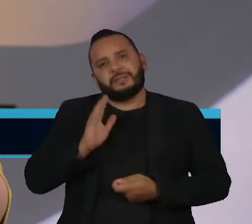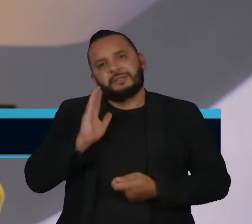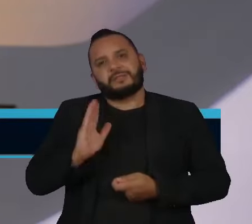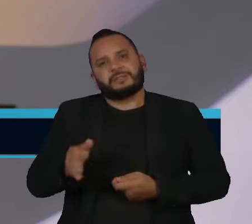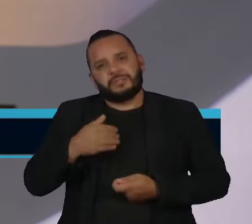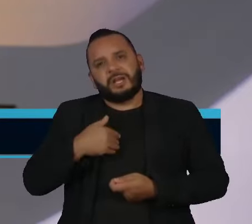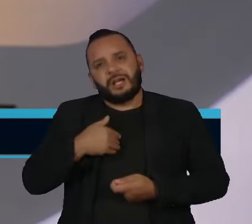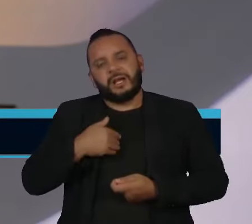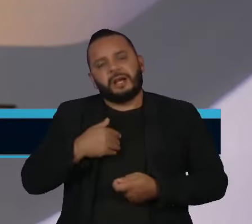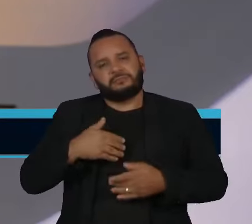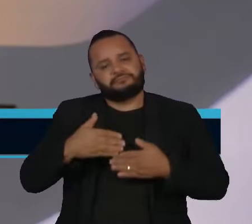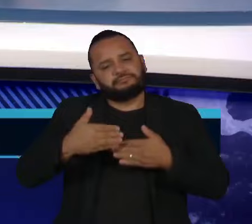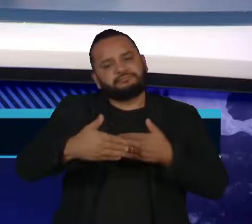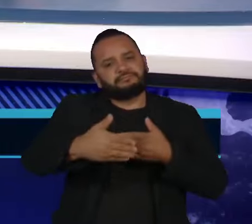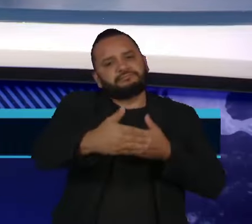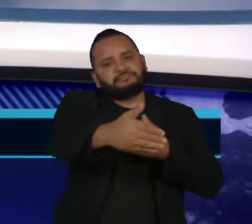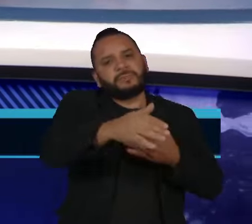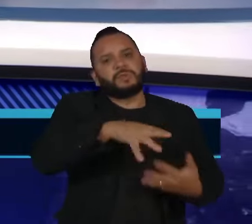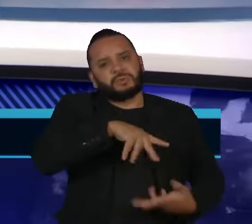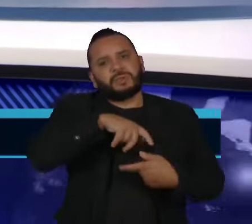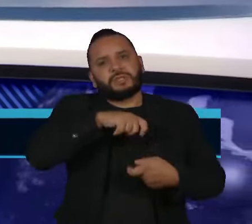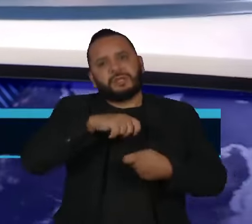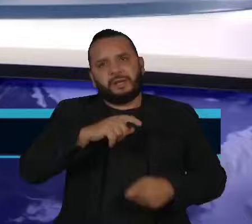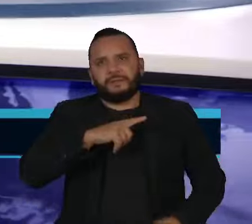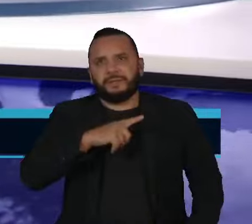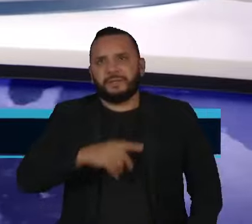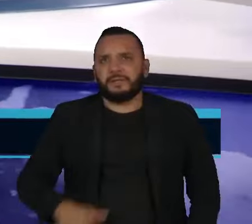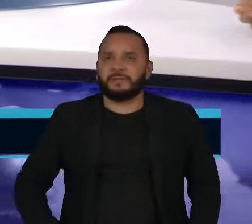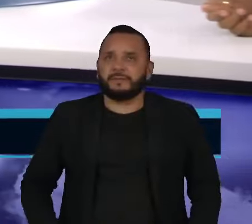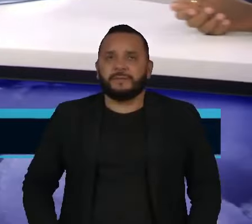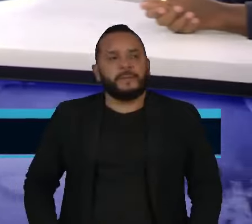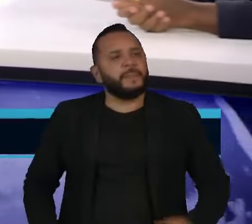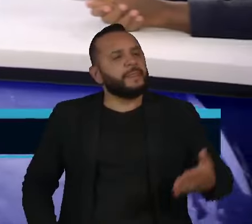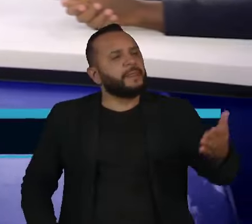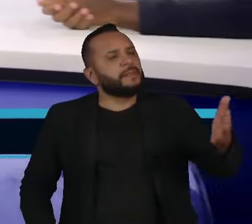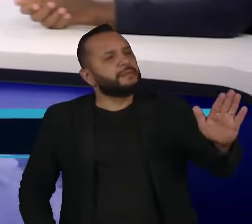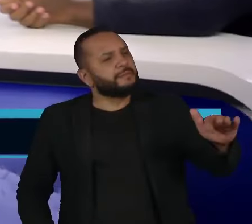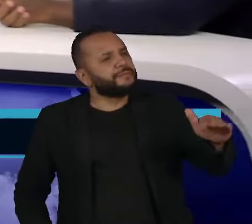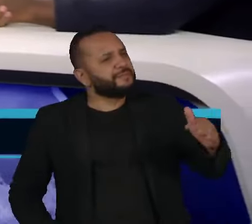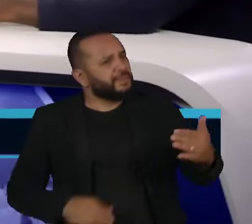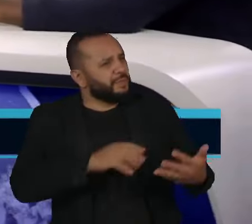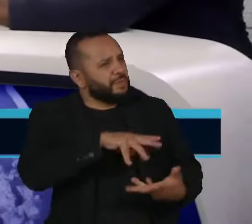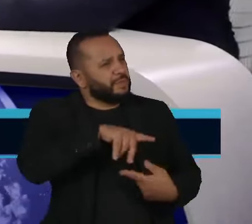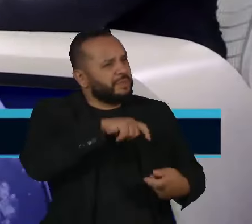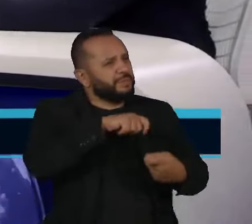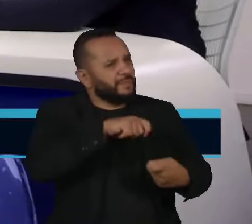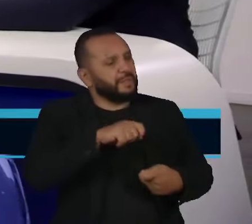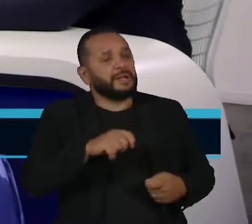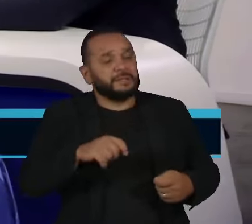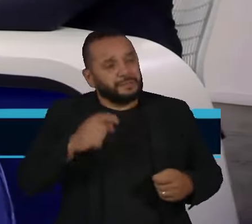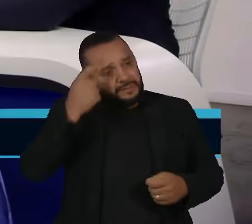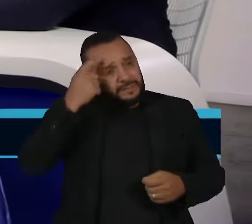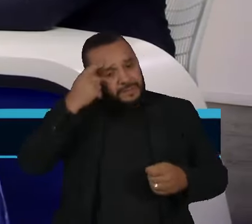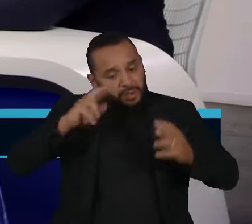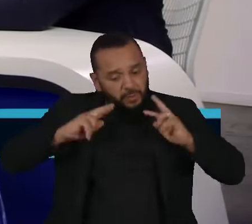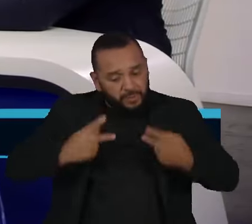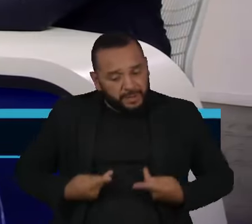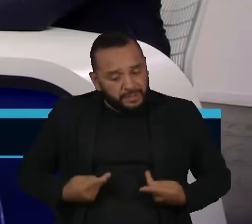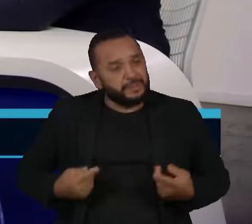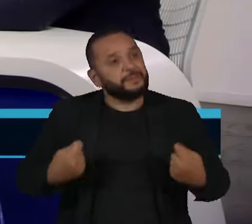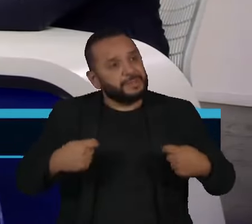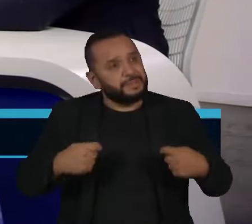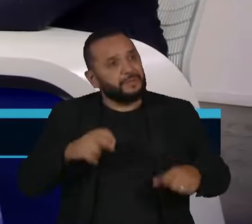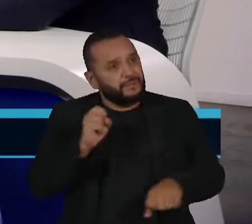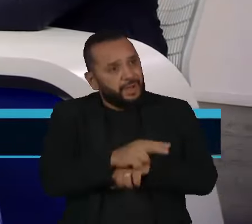certamente, muito mais sustentável no longo. Sr. José Vicente, essa sustentabilidade não pode também esquecer o ser humano, indivíduo que precisa desses